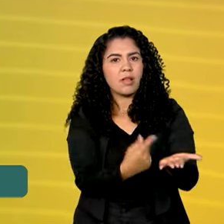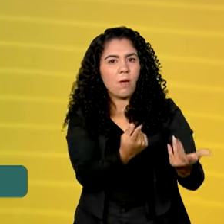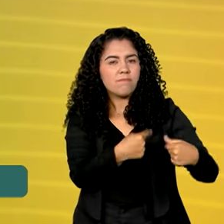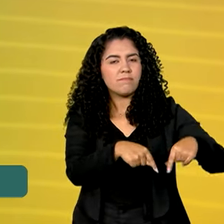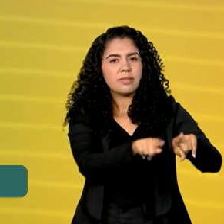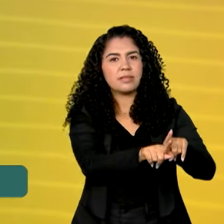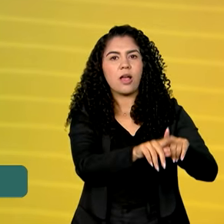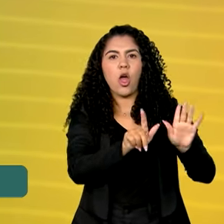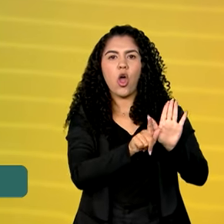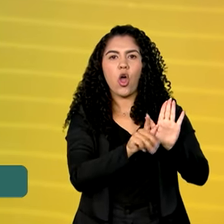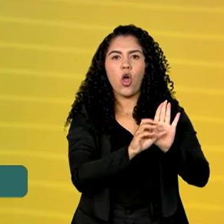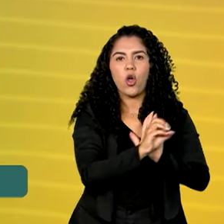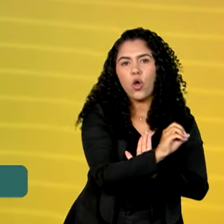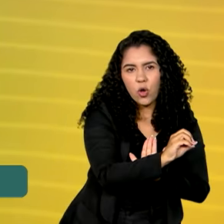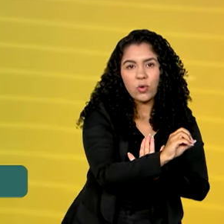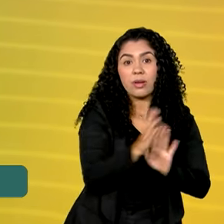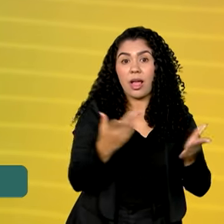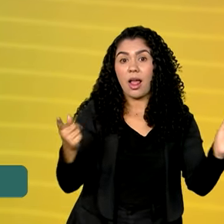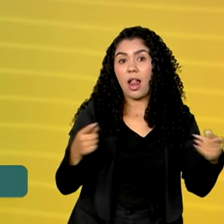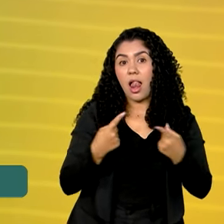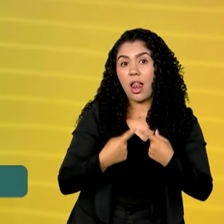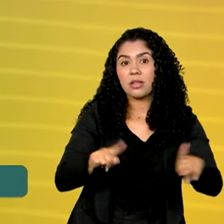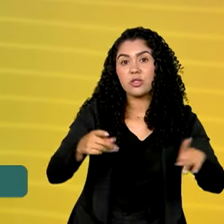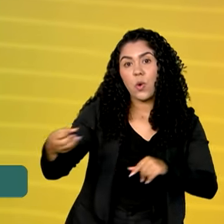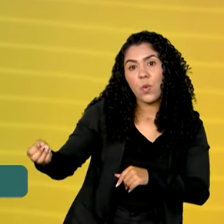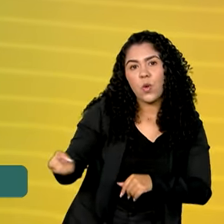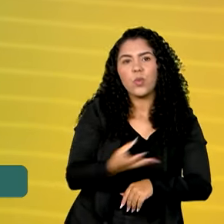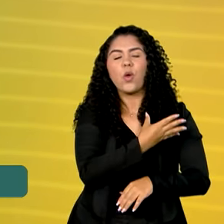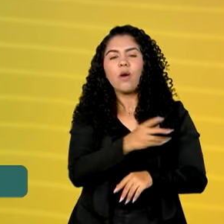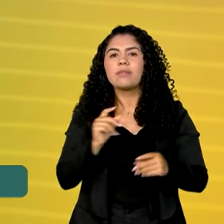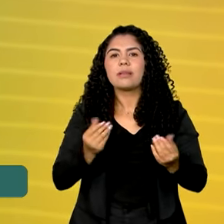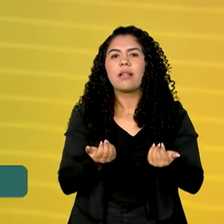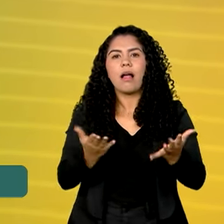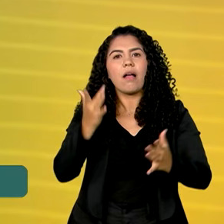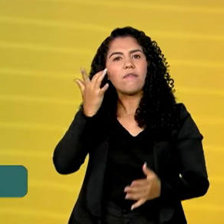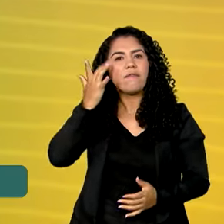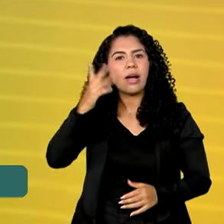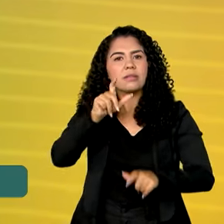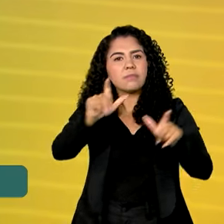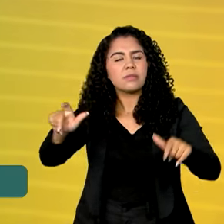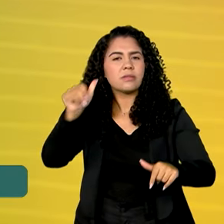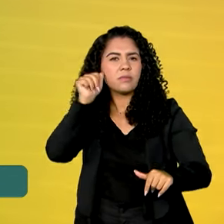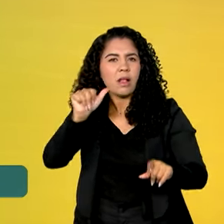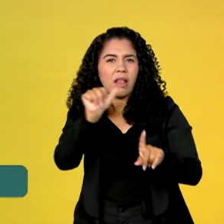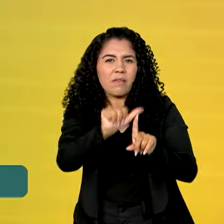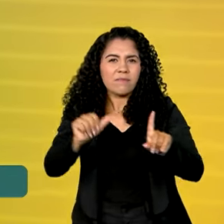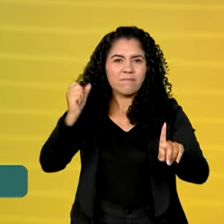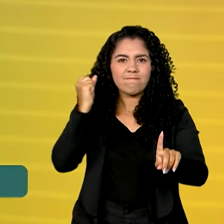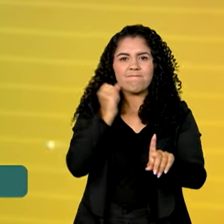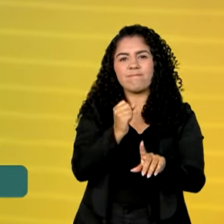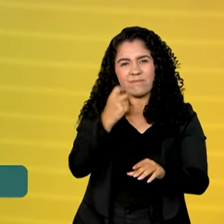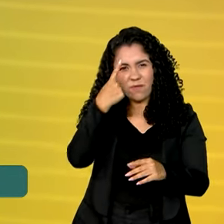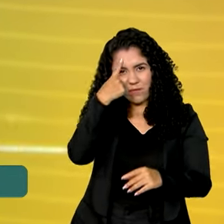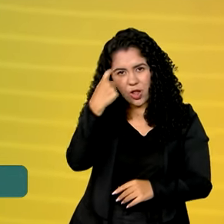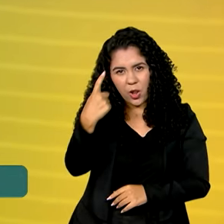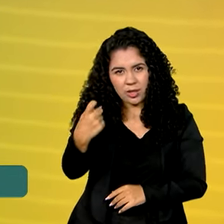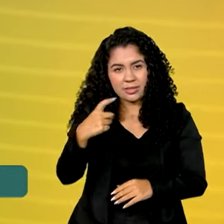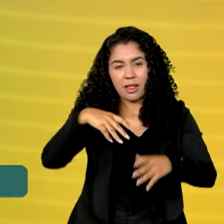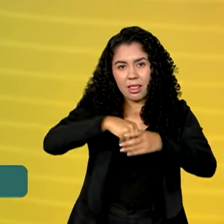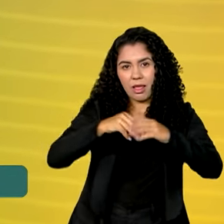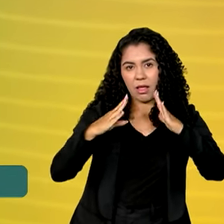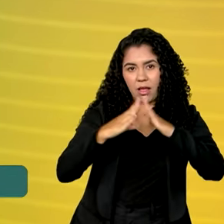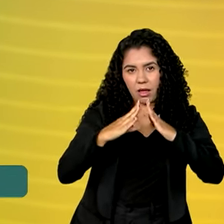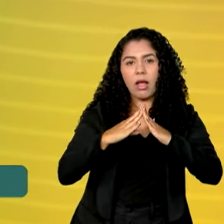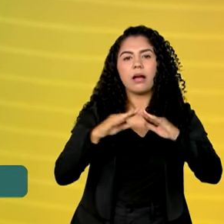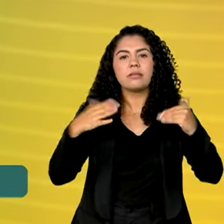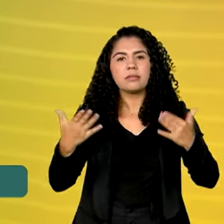lançaram um novo recurso que facilita o acesso a serviços para as vítimas de violência doméstica. Ao pesquisar por termos